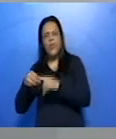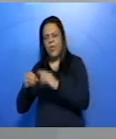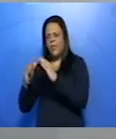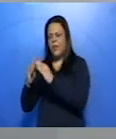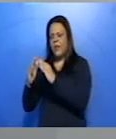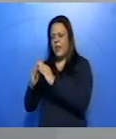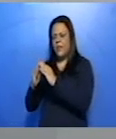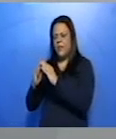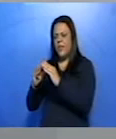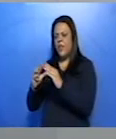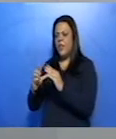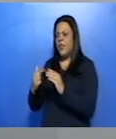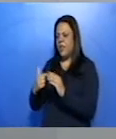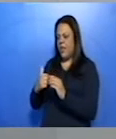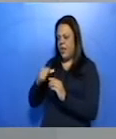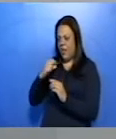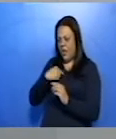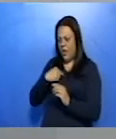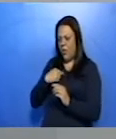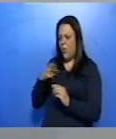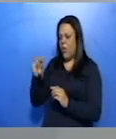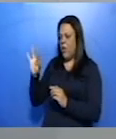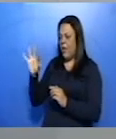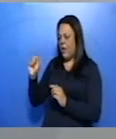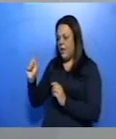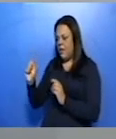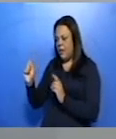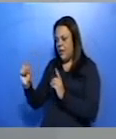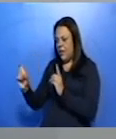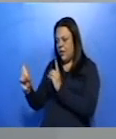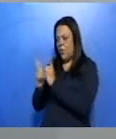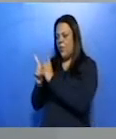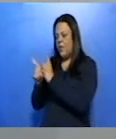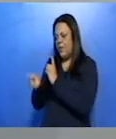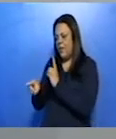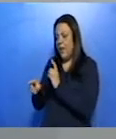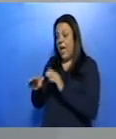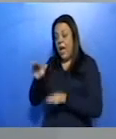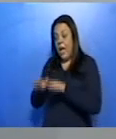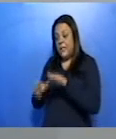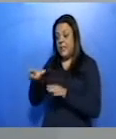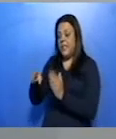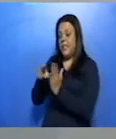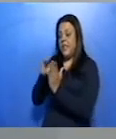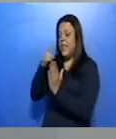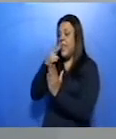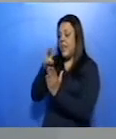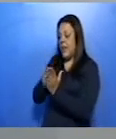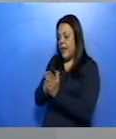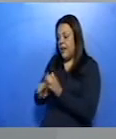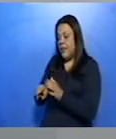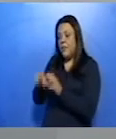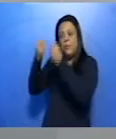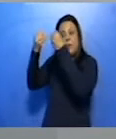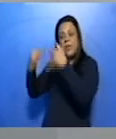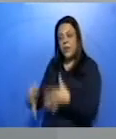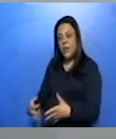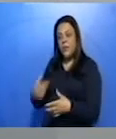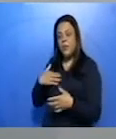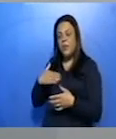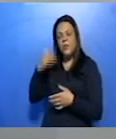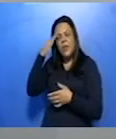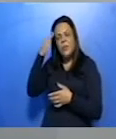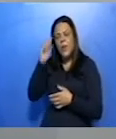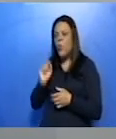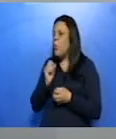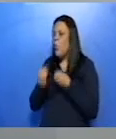Quem sabe lá tem um bilhete de Rita e ela pode me dar uma pista, ela pode me... iluminar a minha ideia. Porém, ele vai até essa